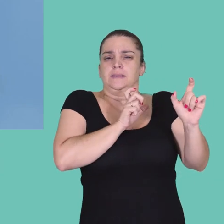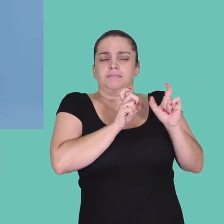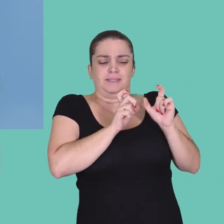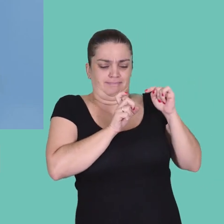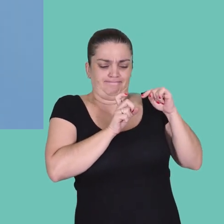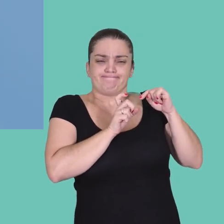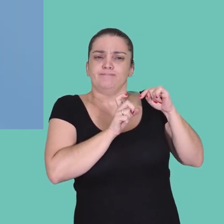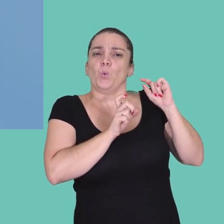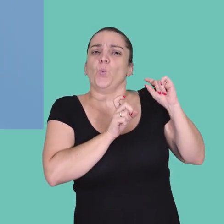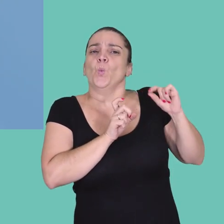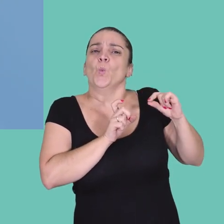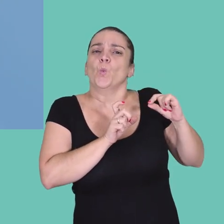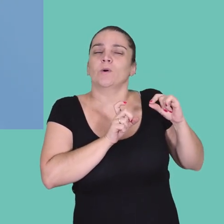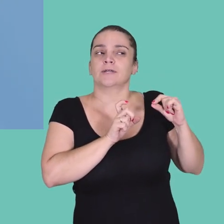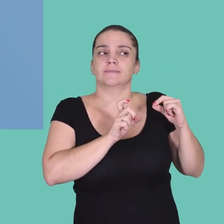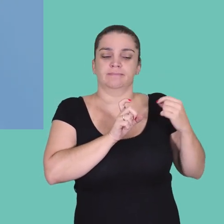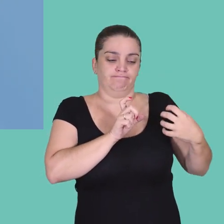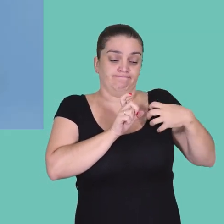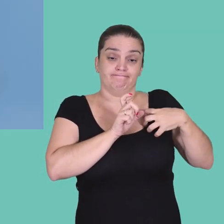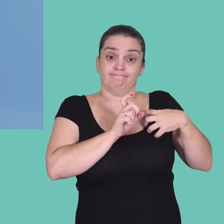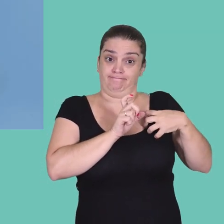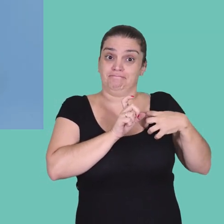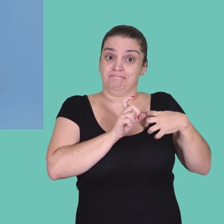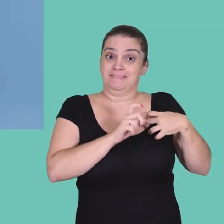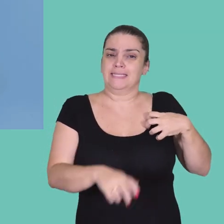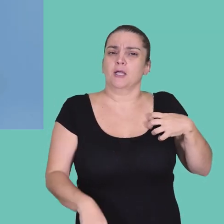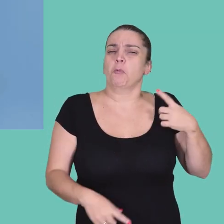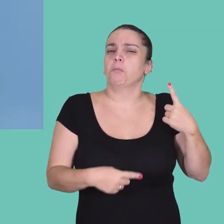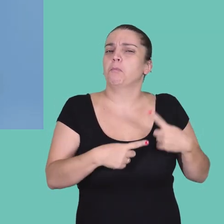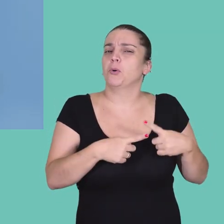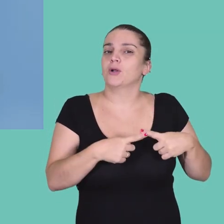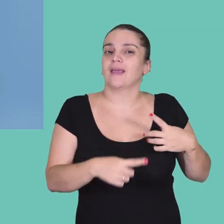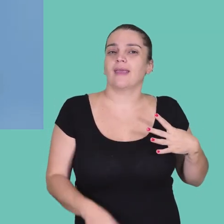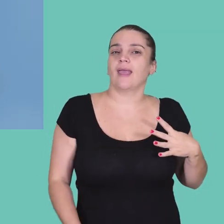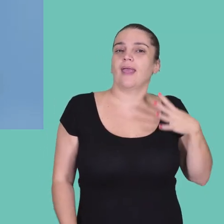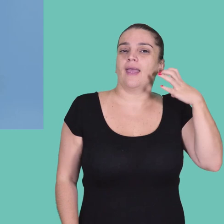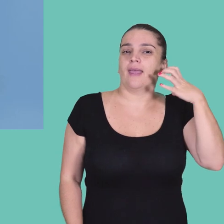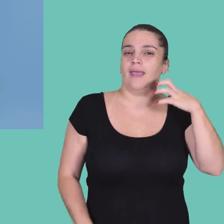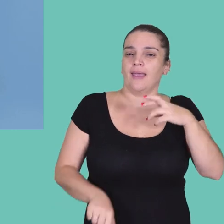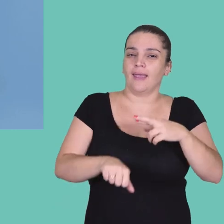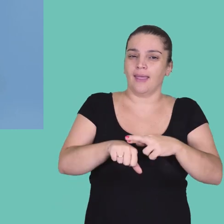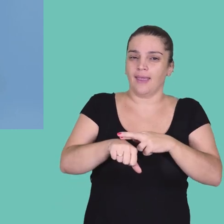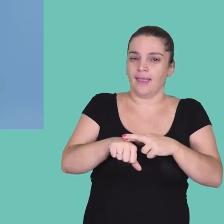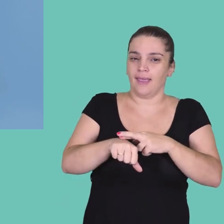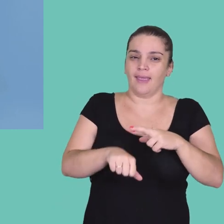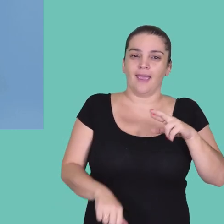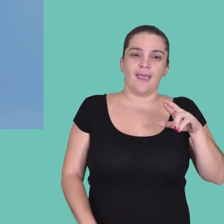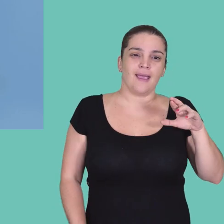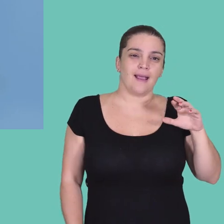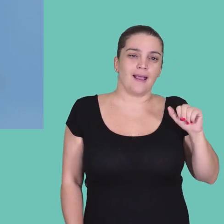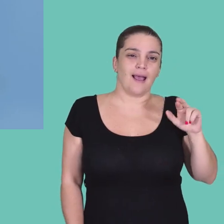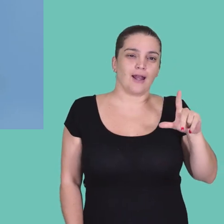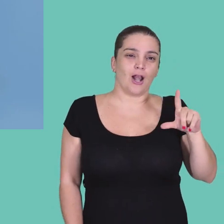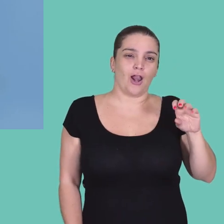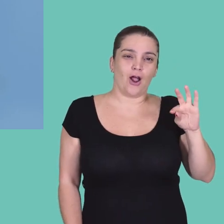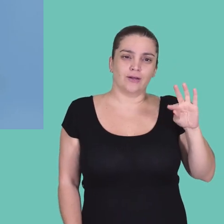picadas de mosquito para explicar por que que a nossa heroína, a Carlota, apesar dela ter